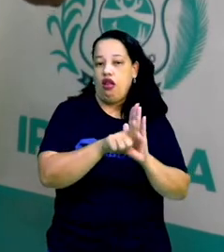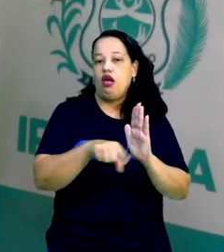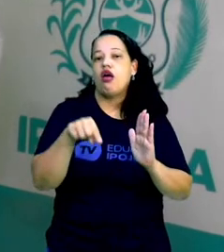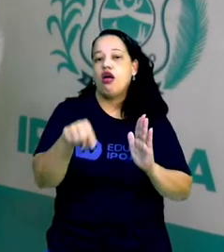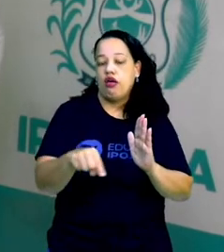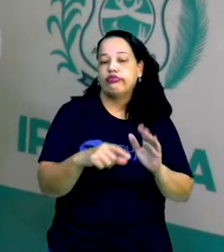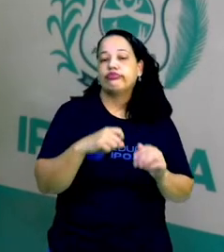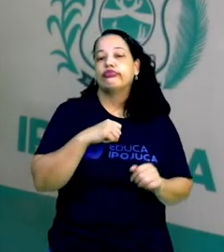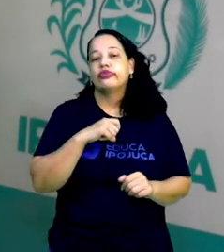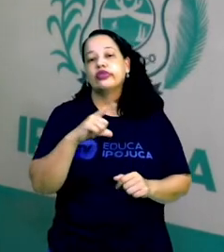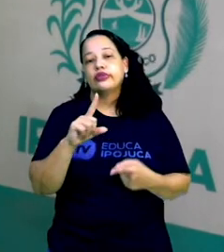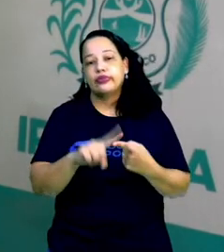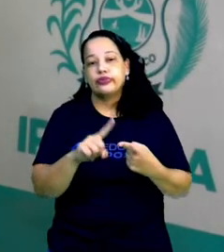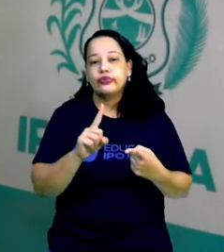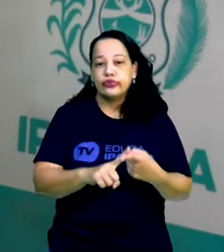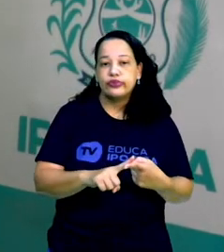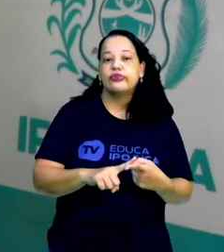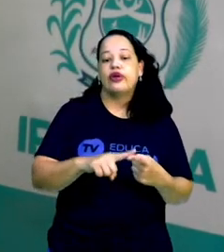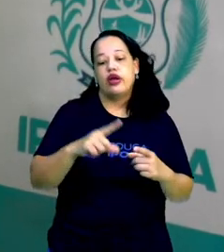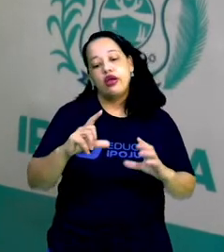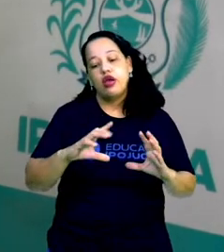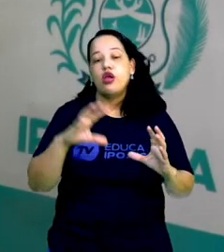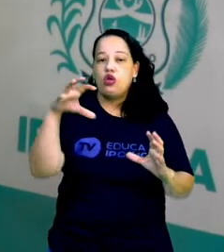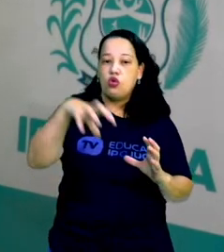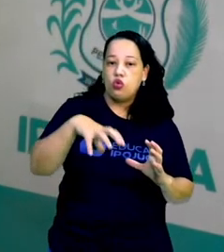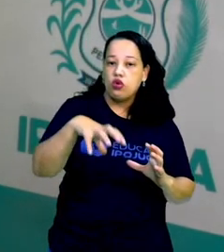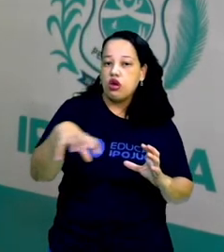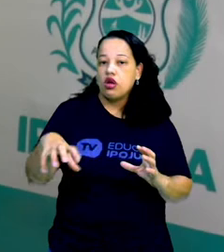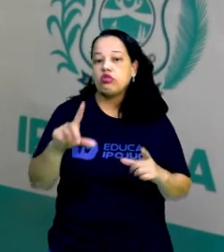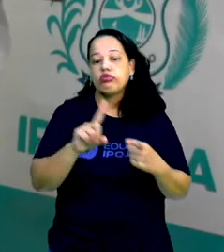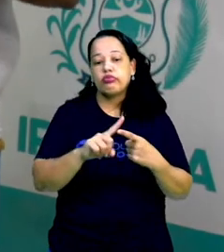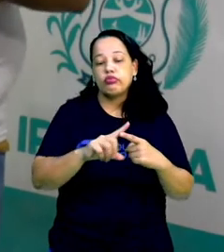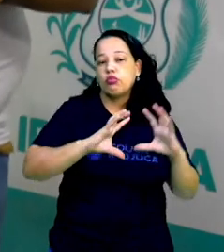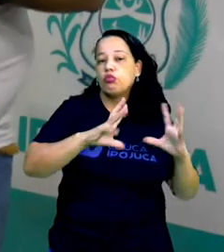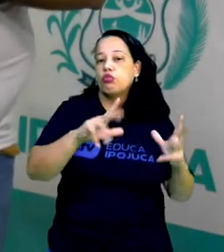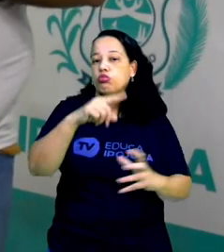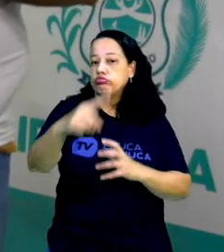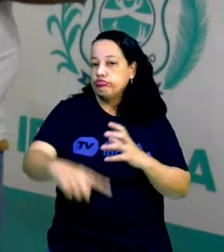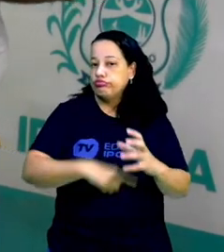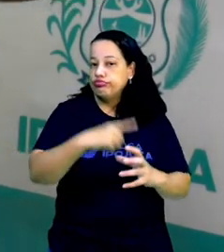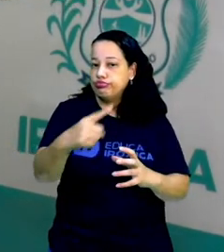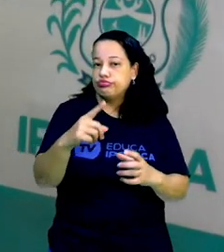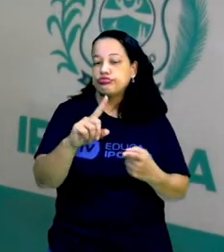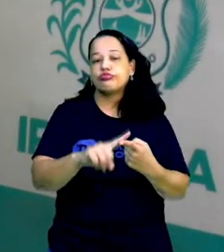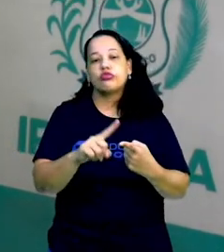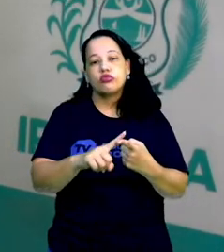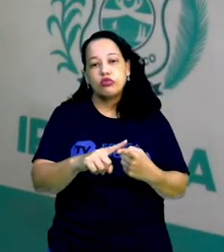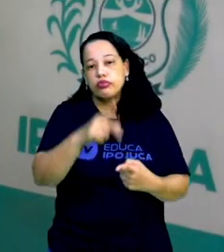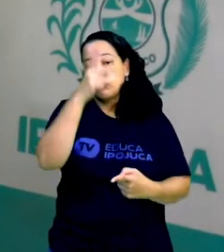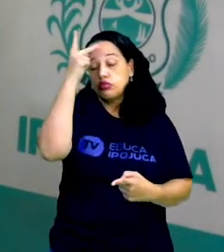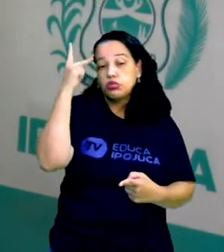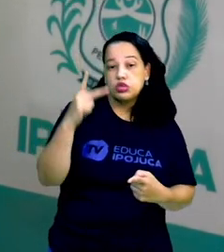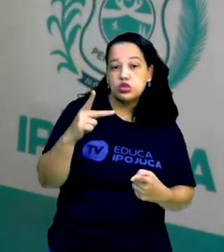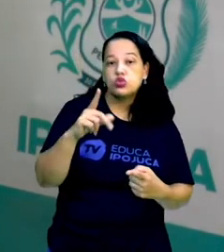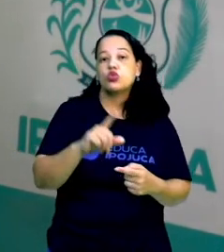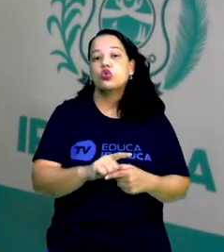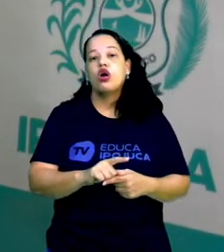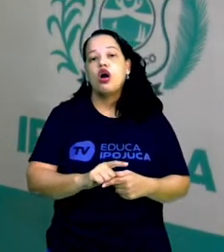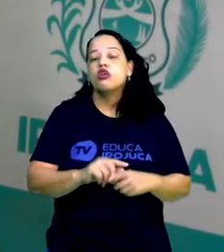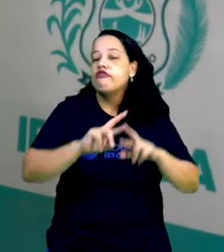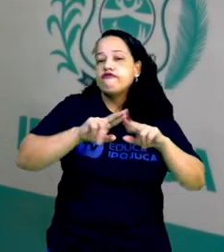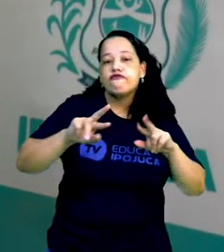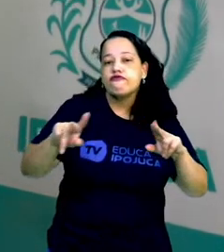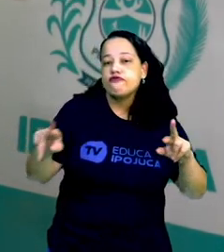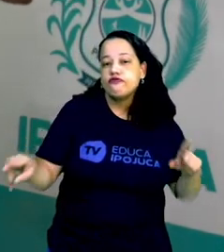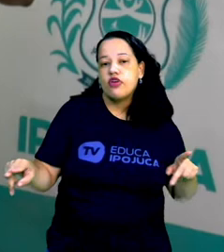nacional como internacional, ok? Nós temos a questão da concorrência, onde várias pessoas,